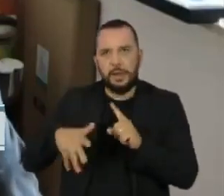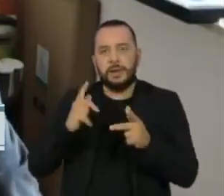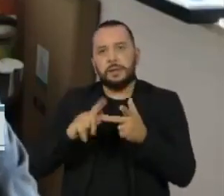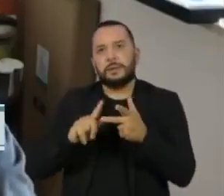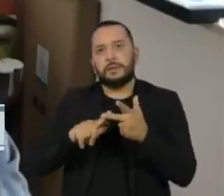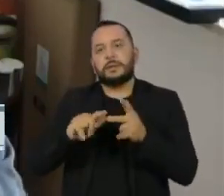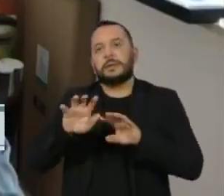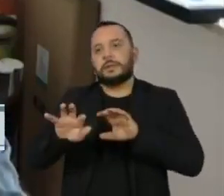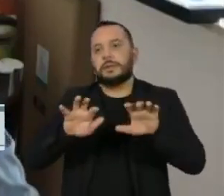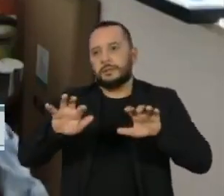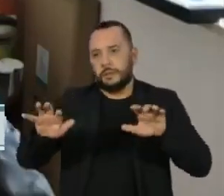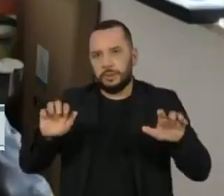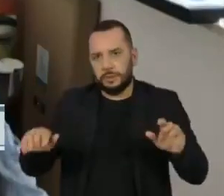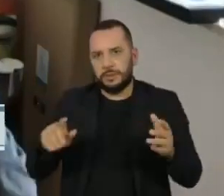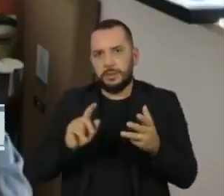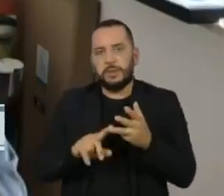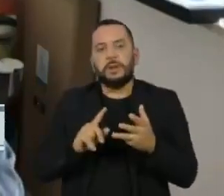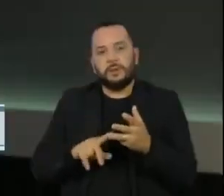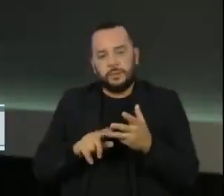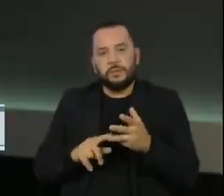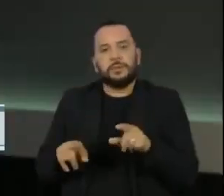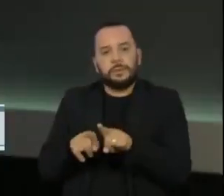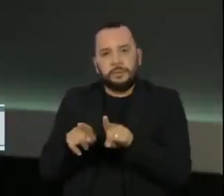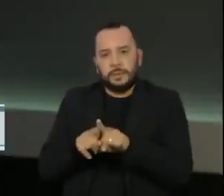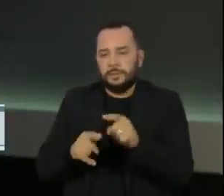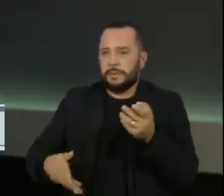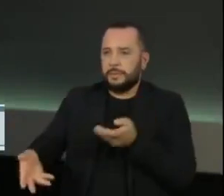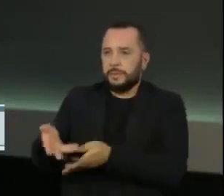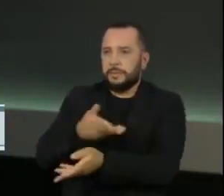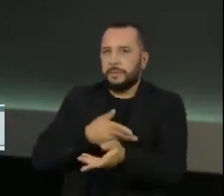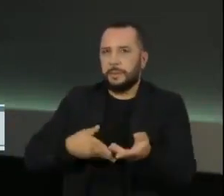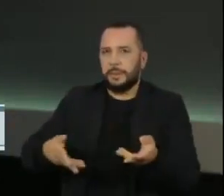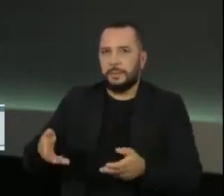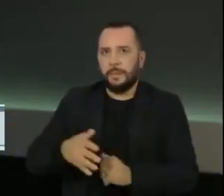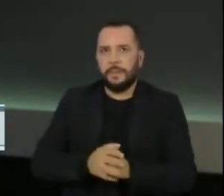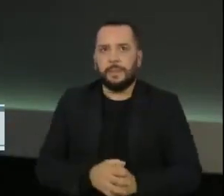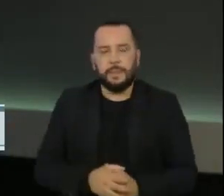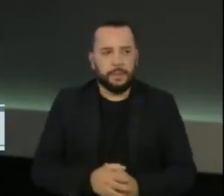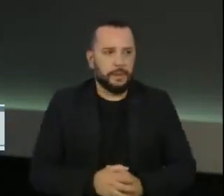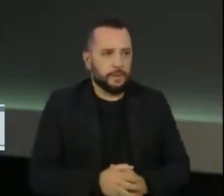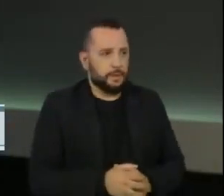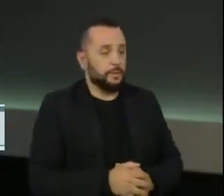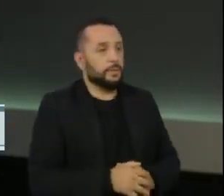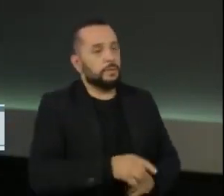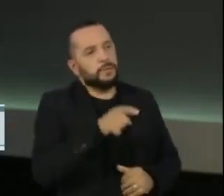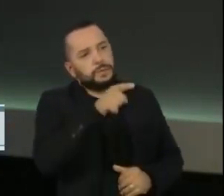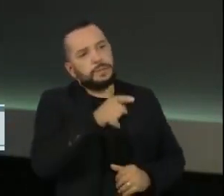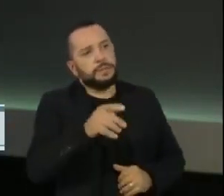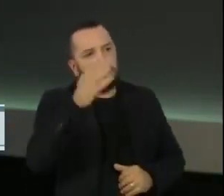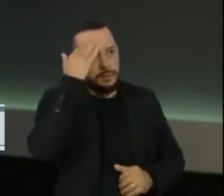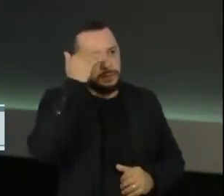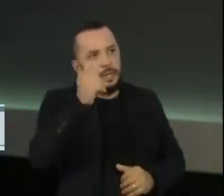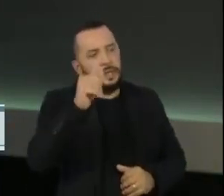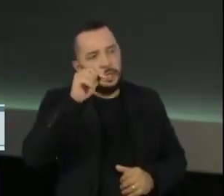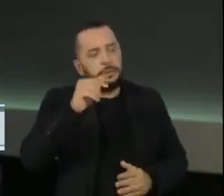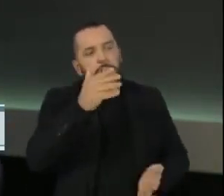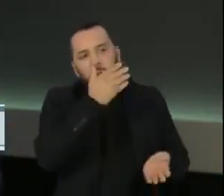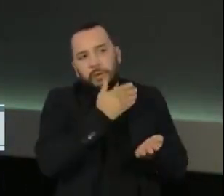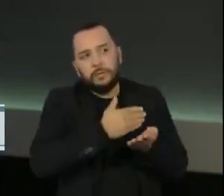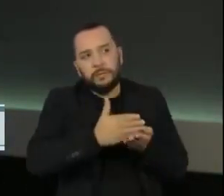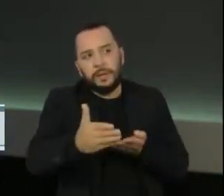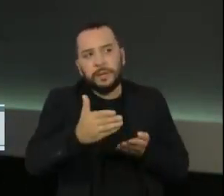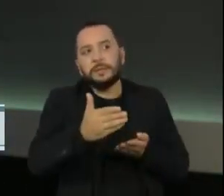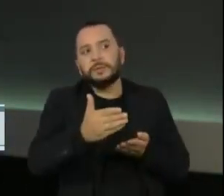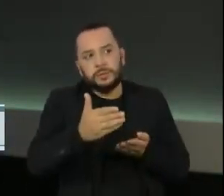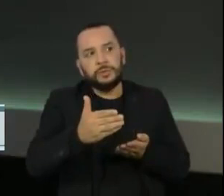exposições, de intercâmbios. Eduardo, para terminar, qual é a previsão de início de atividades e